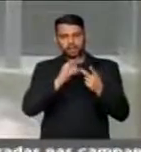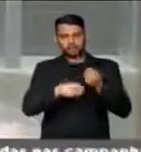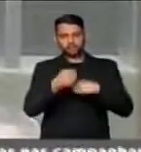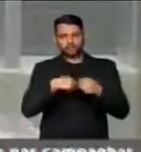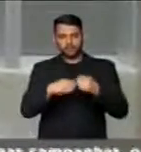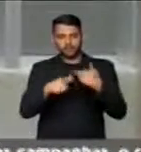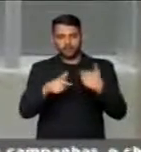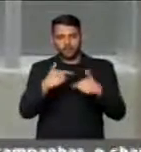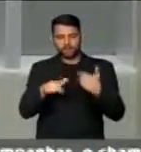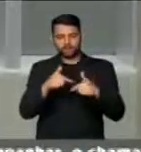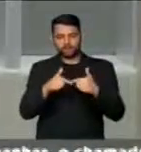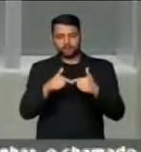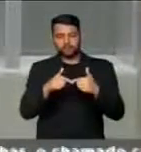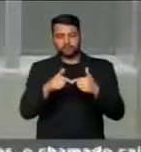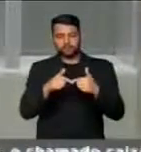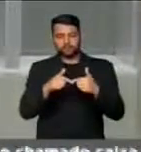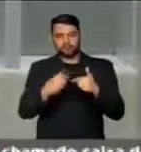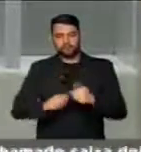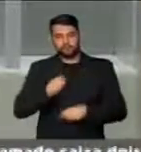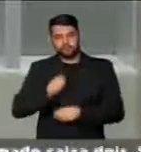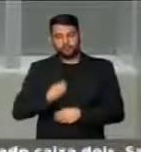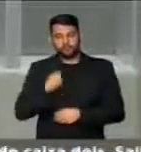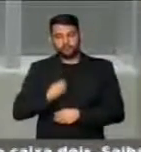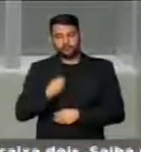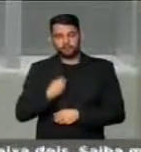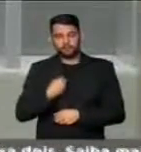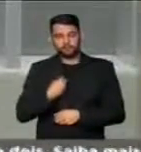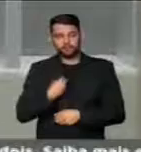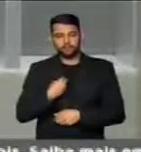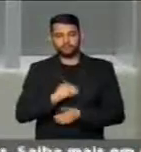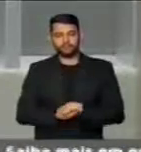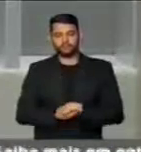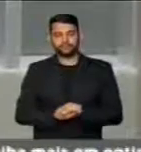ativa sobrevive de um...